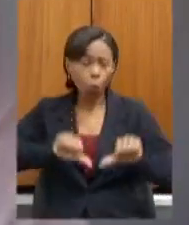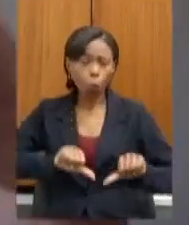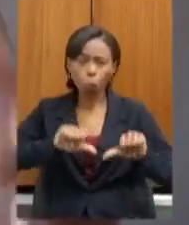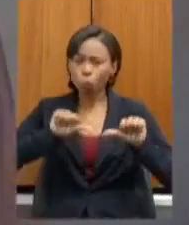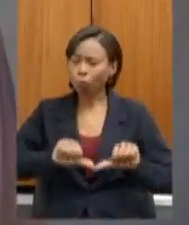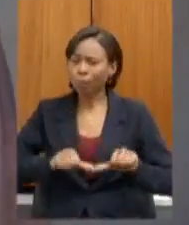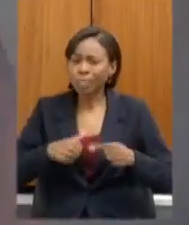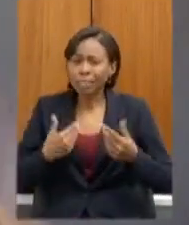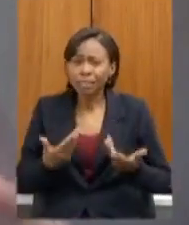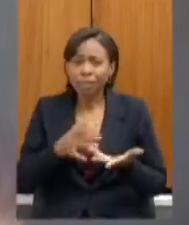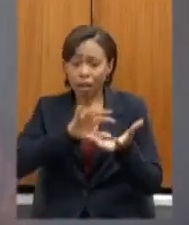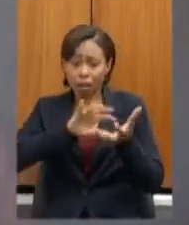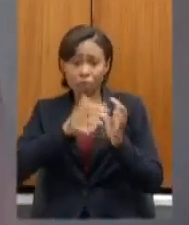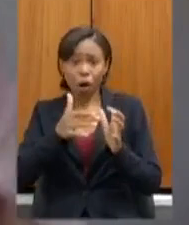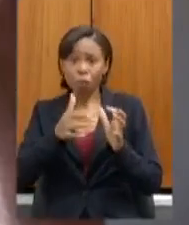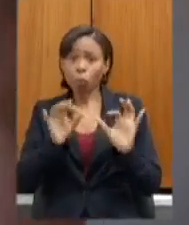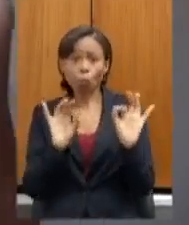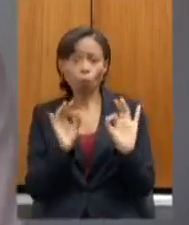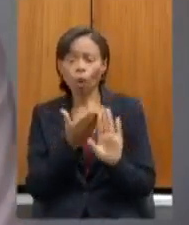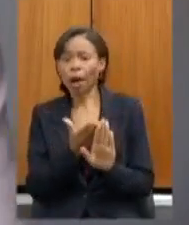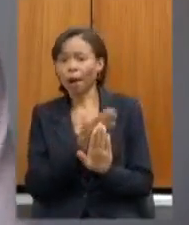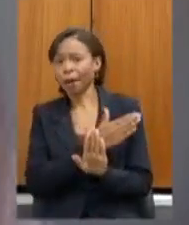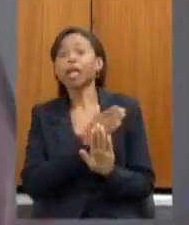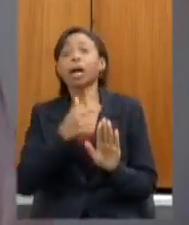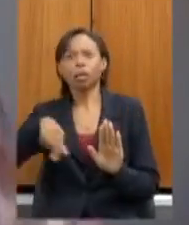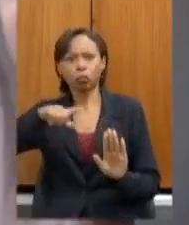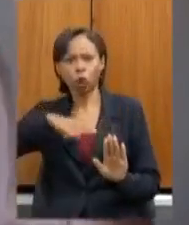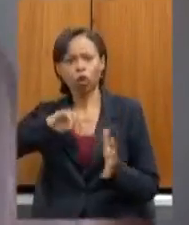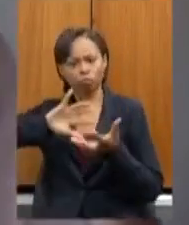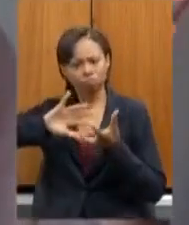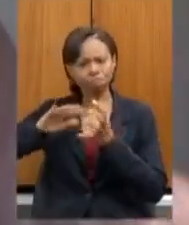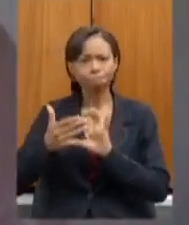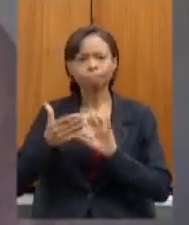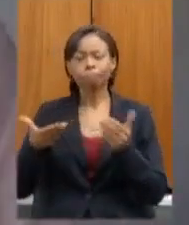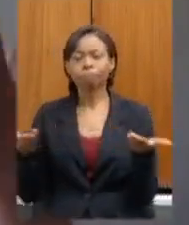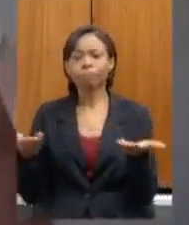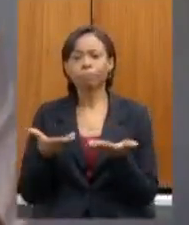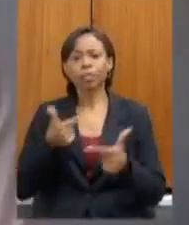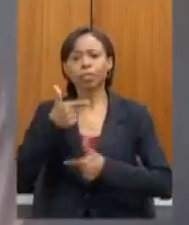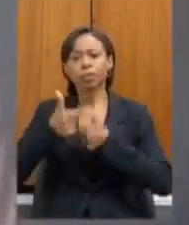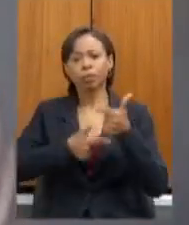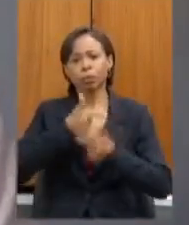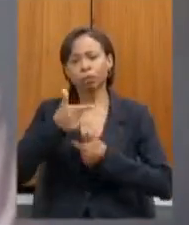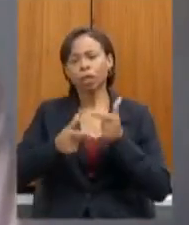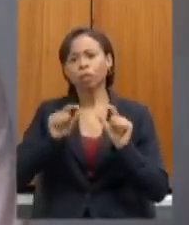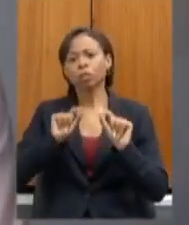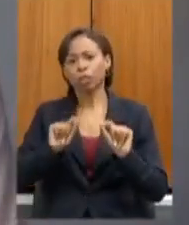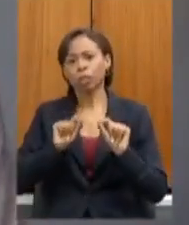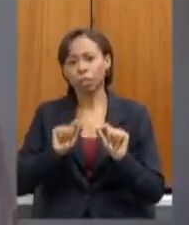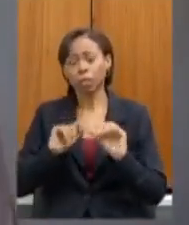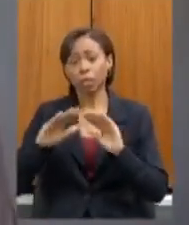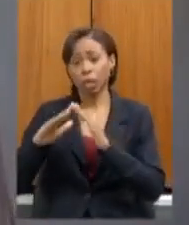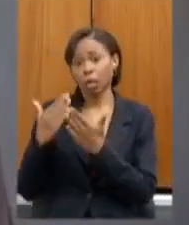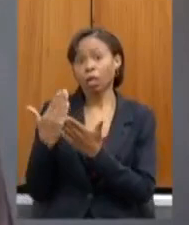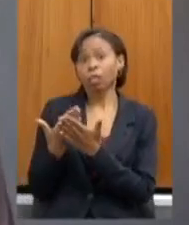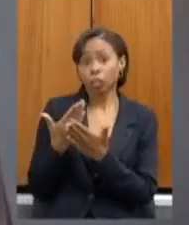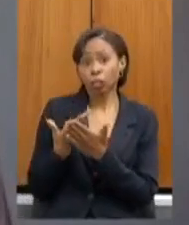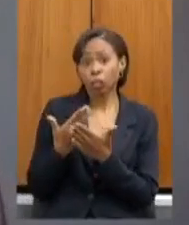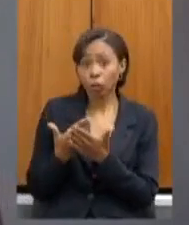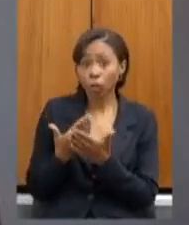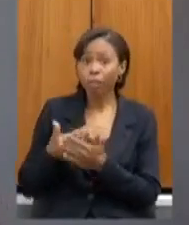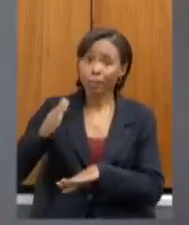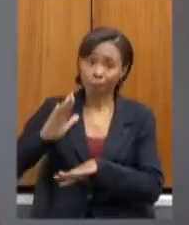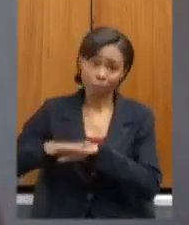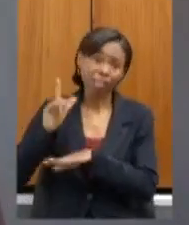tido reforma não tinha tido nós fizemos a reforma agora nós estamos trabalhando nas escolas com a situação mais